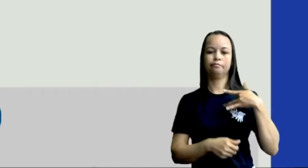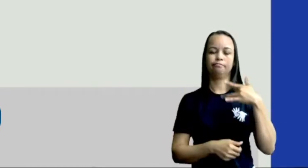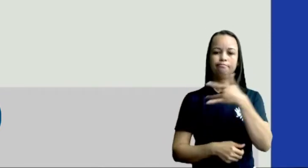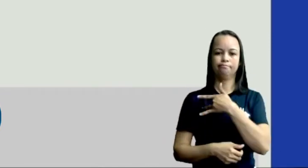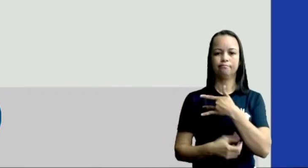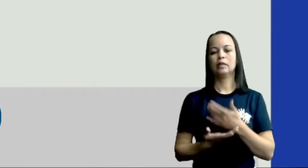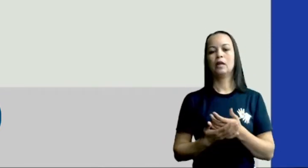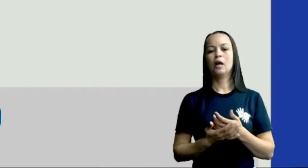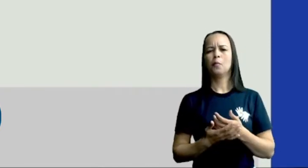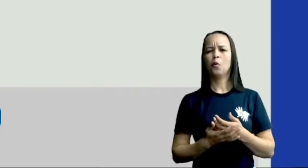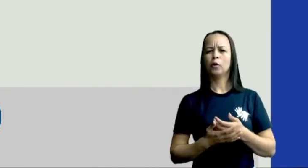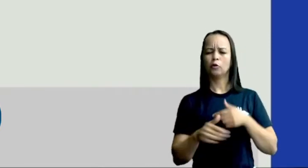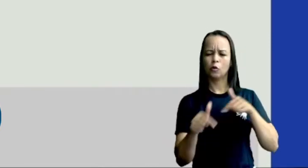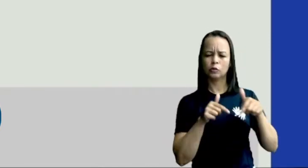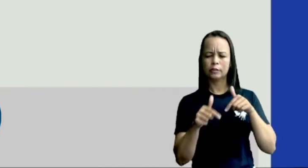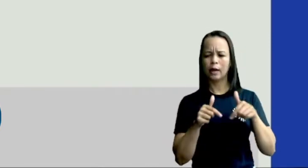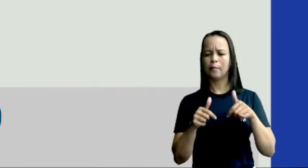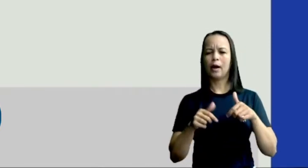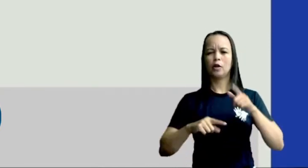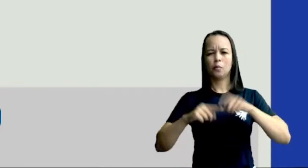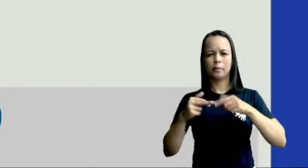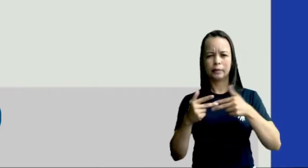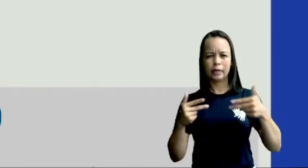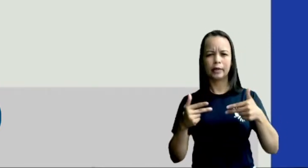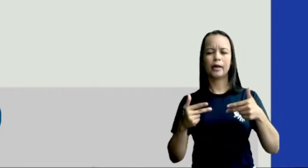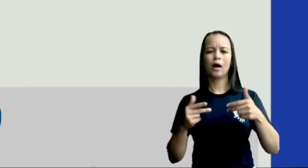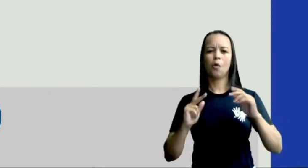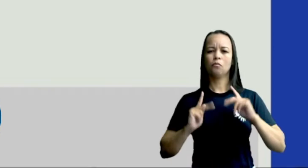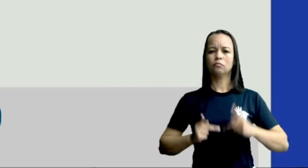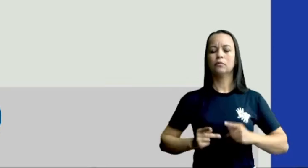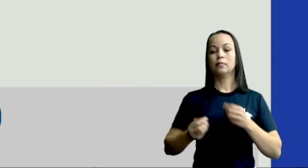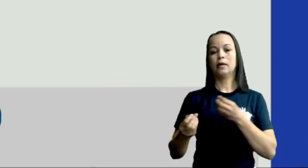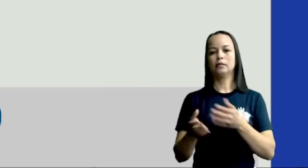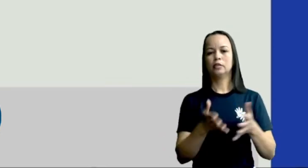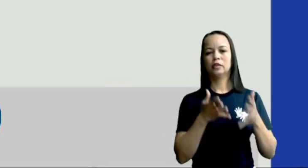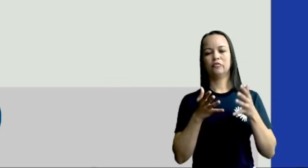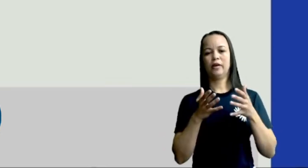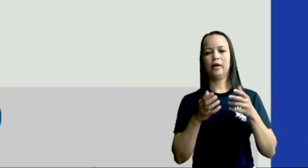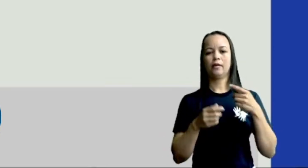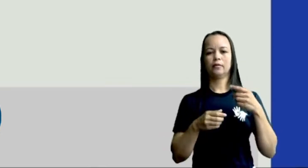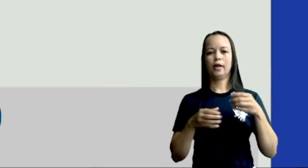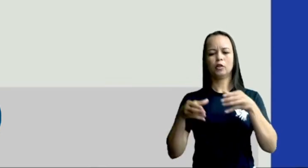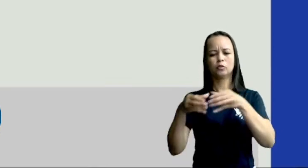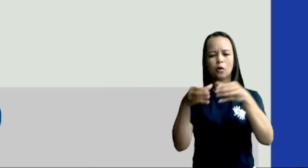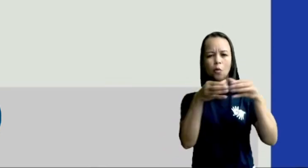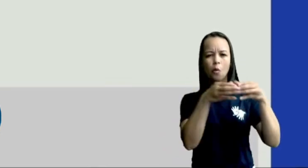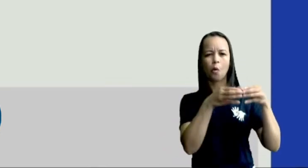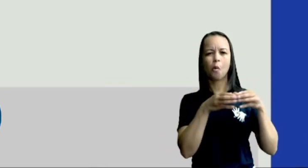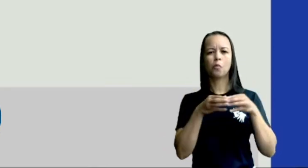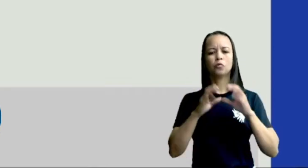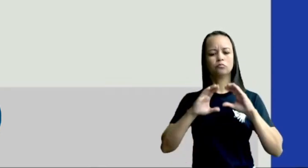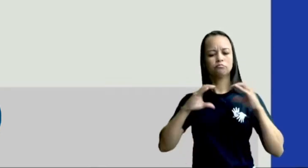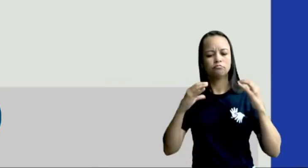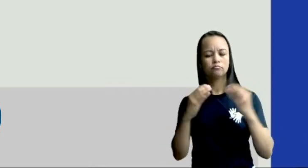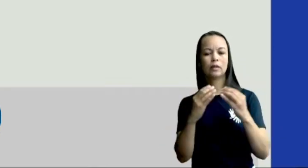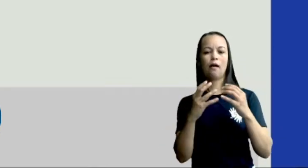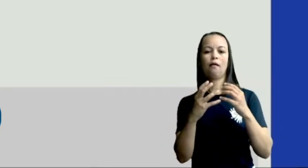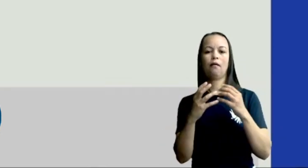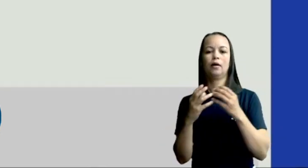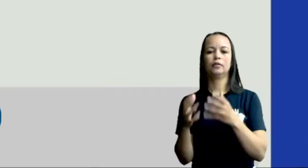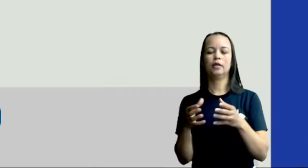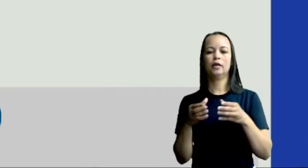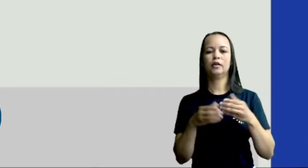é a nossa mão de obra, o nosso material humano que vai até a nossa comunidade, que vai até os nossos